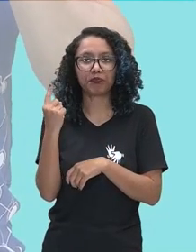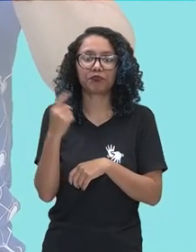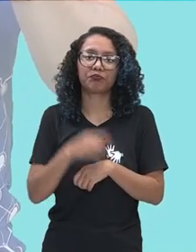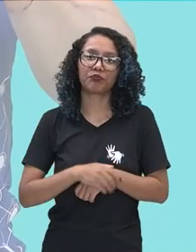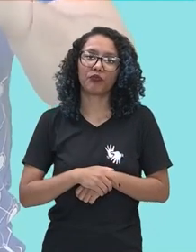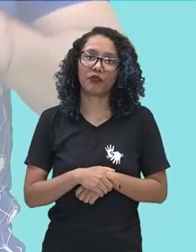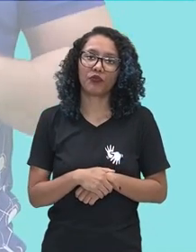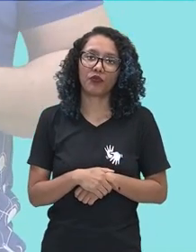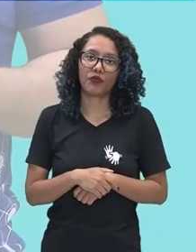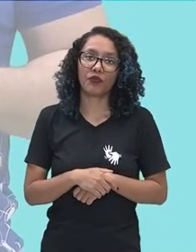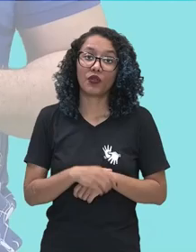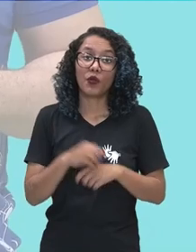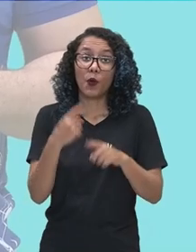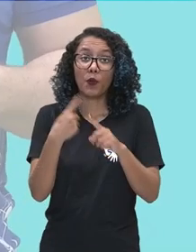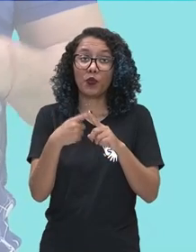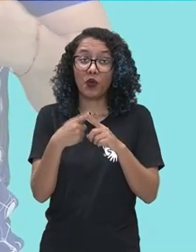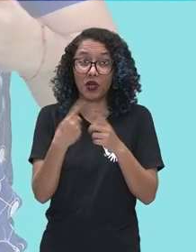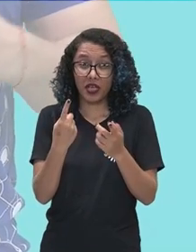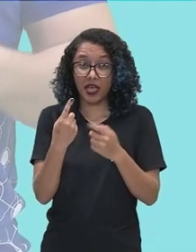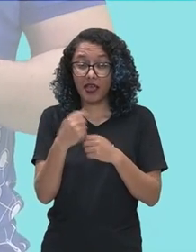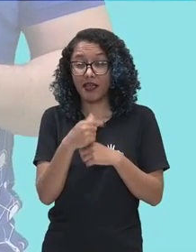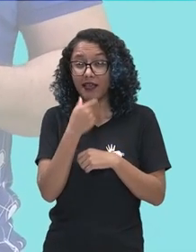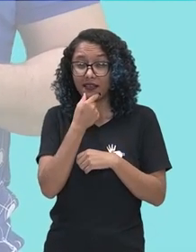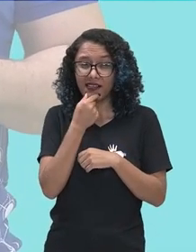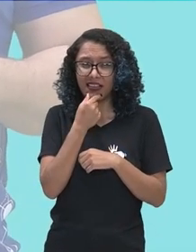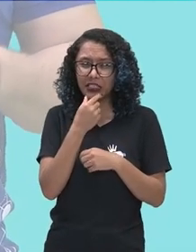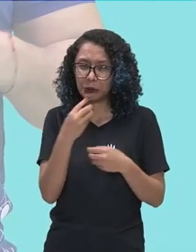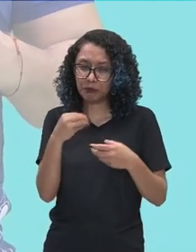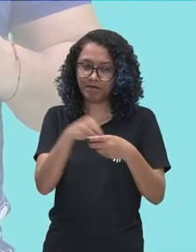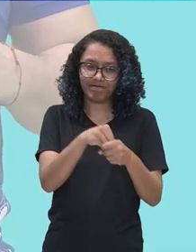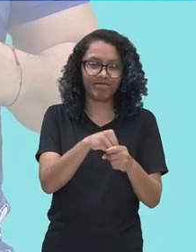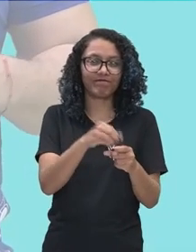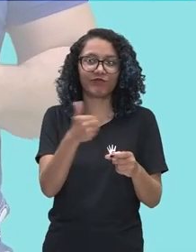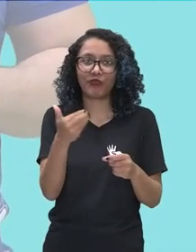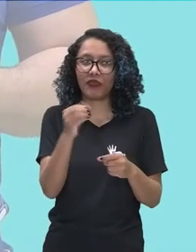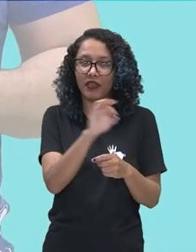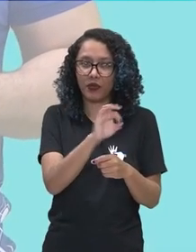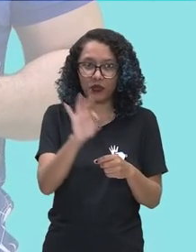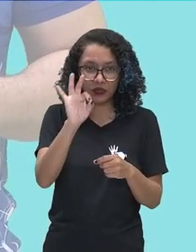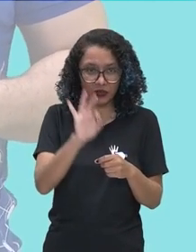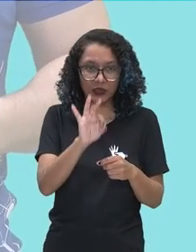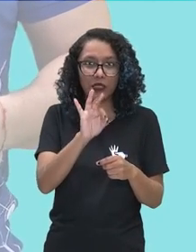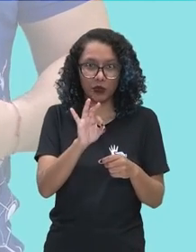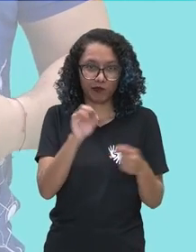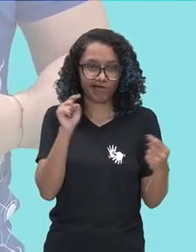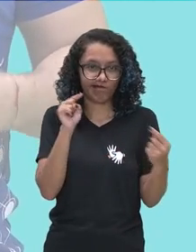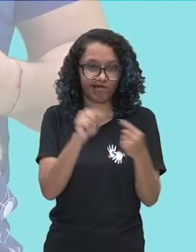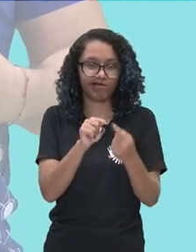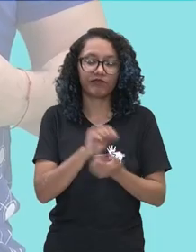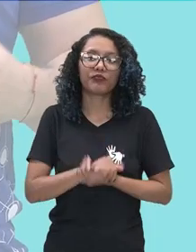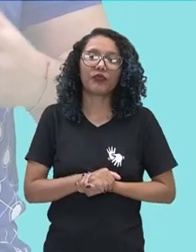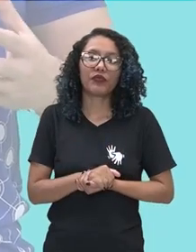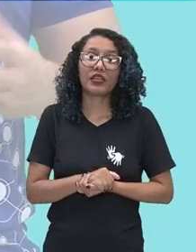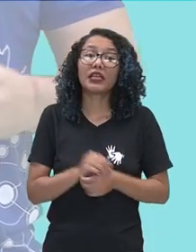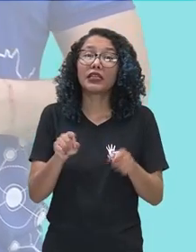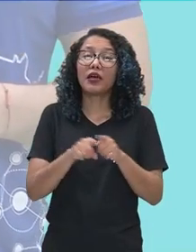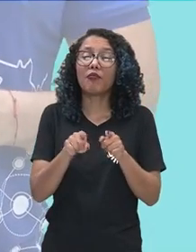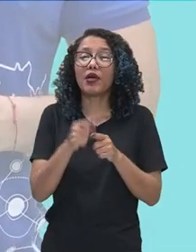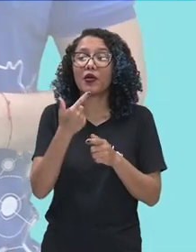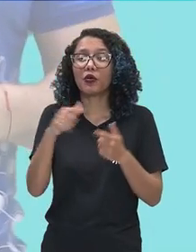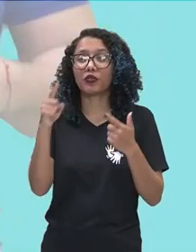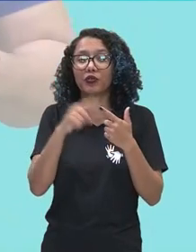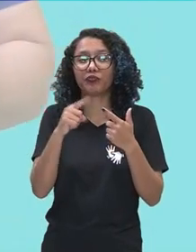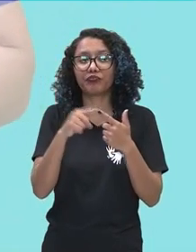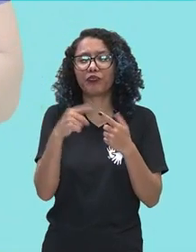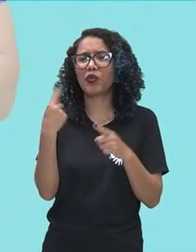quase que 100% presente. Um outro tópico é pesquisa científica. Mas, professor, por que a língua inglesa é